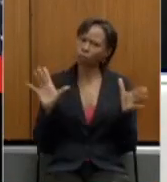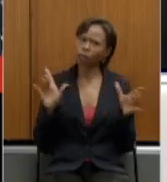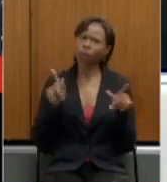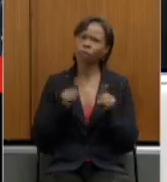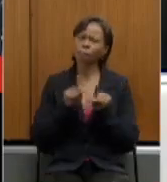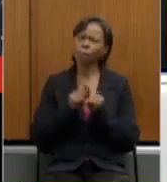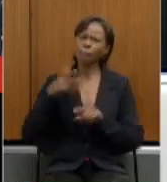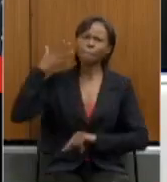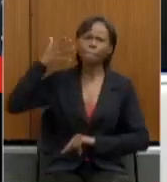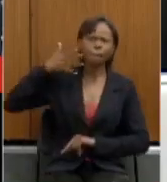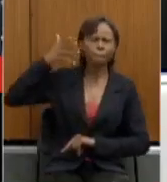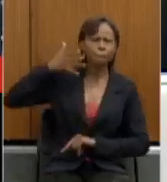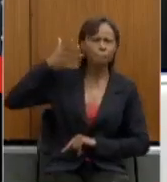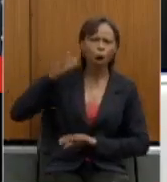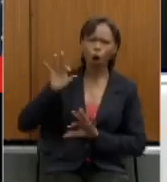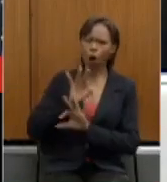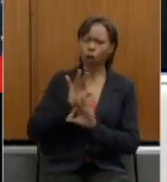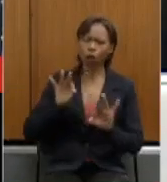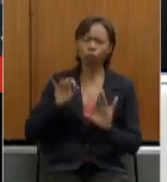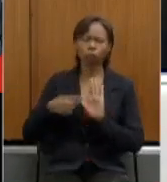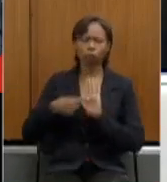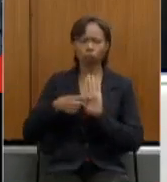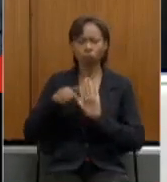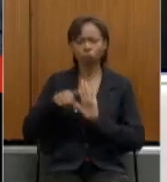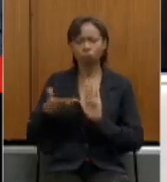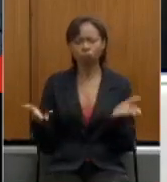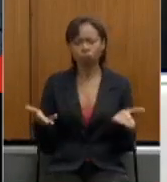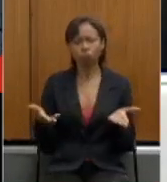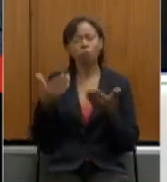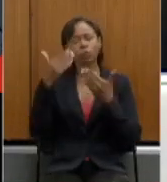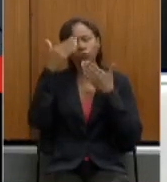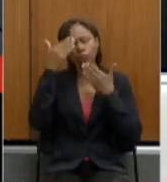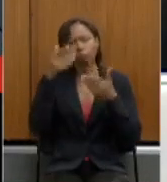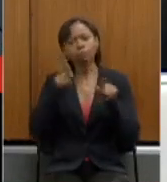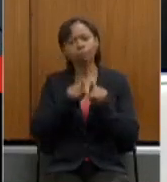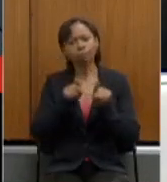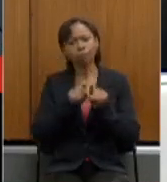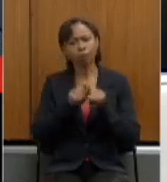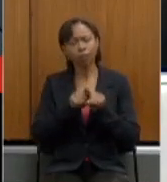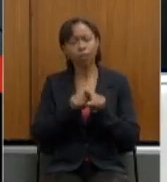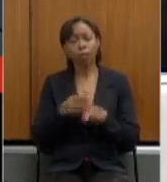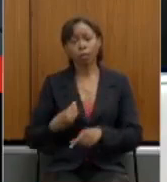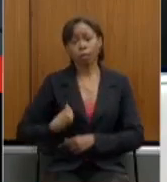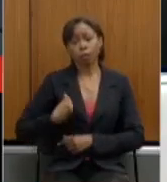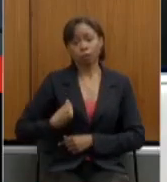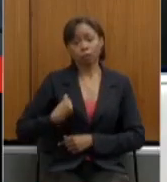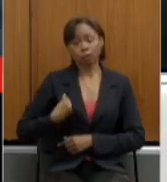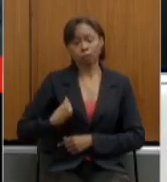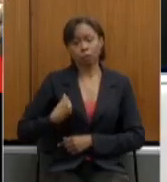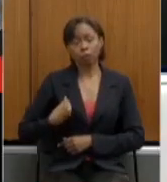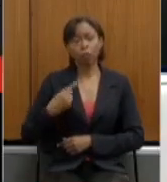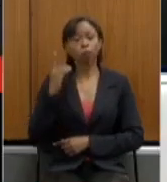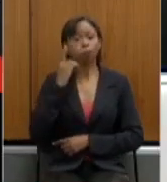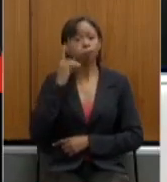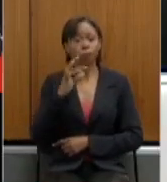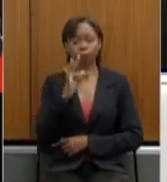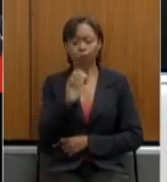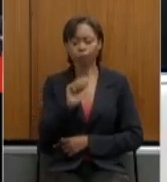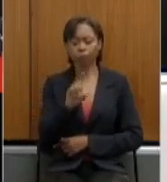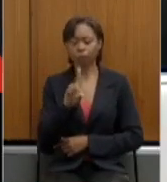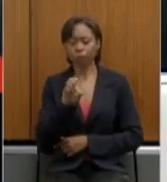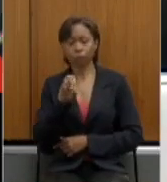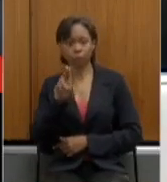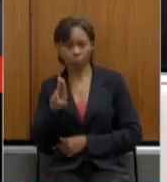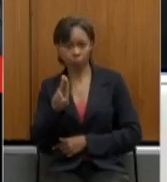bela palestra nos apresentada aqui quero agradecer também a presença do deputado Tadeu Martins